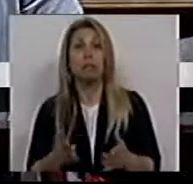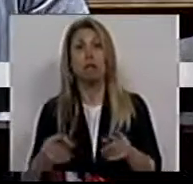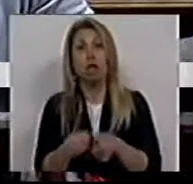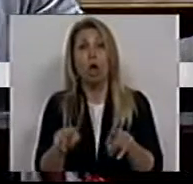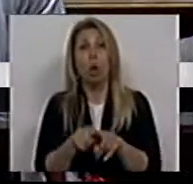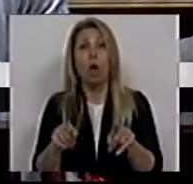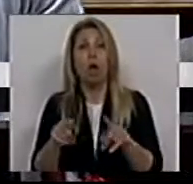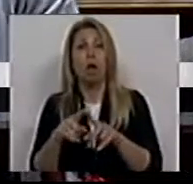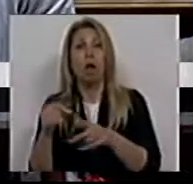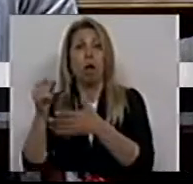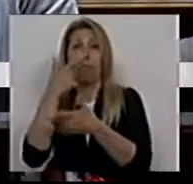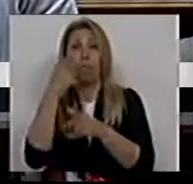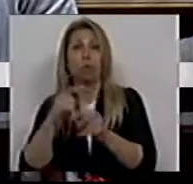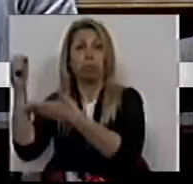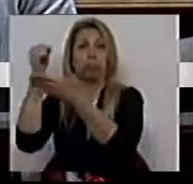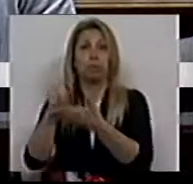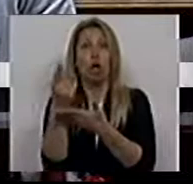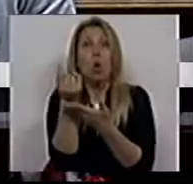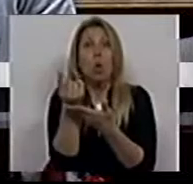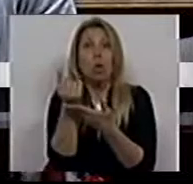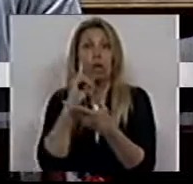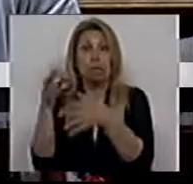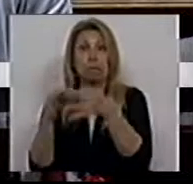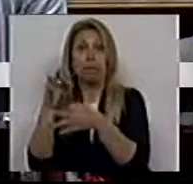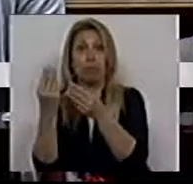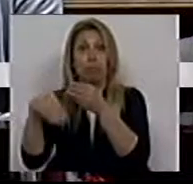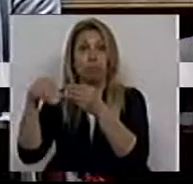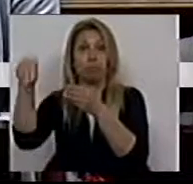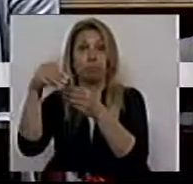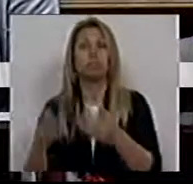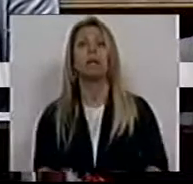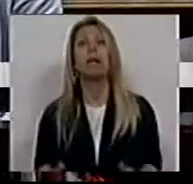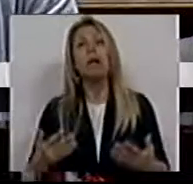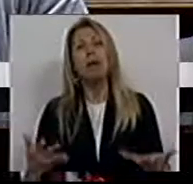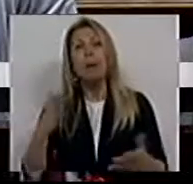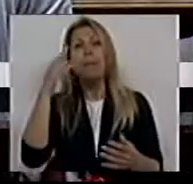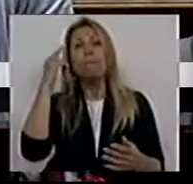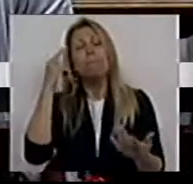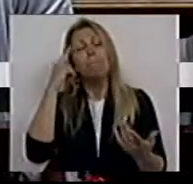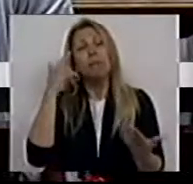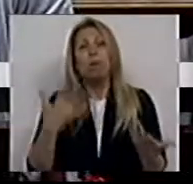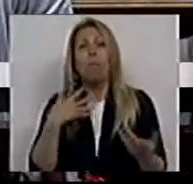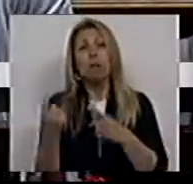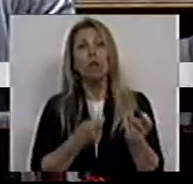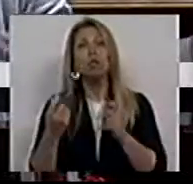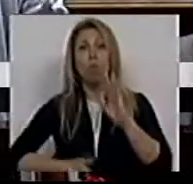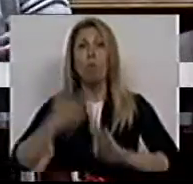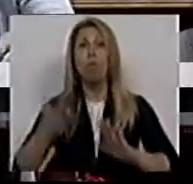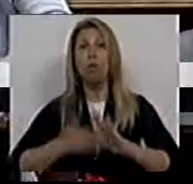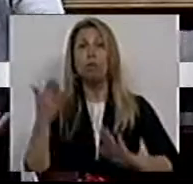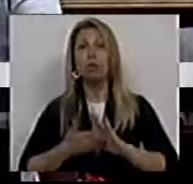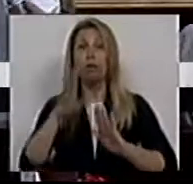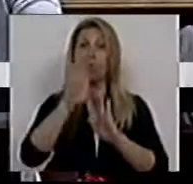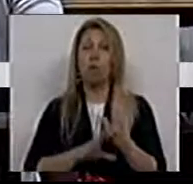e das custas judiciais anexas. Eu penso que esta é uma discussão urgente e que terá